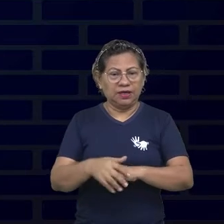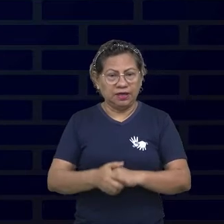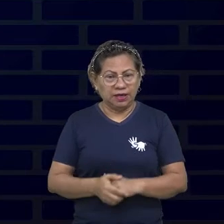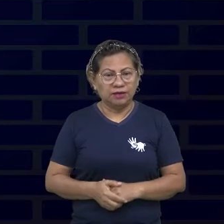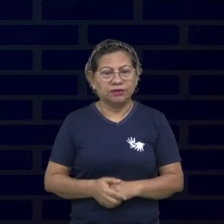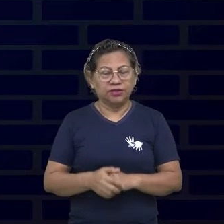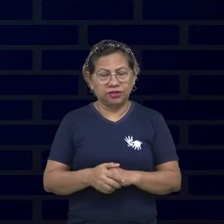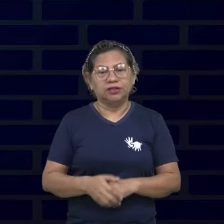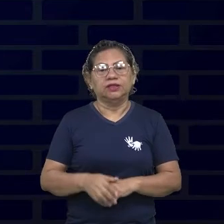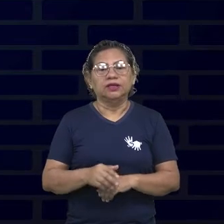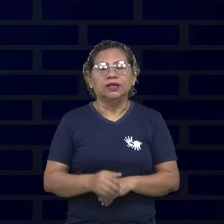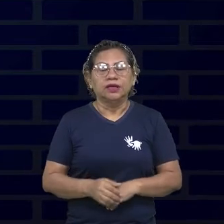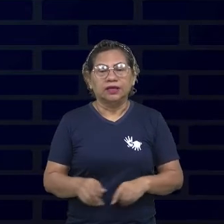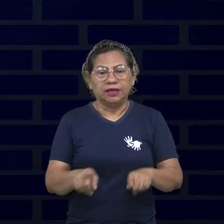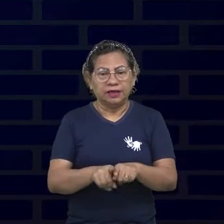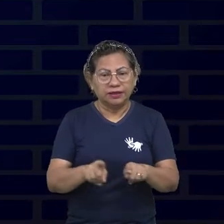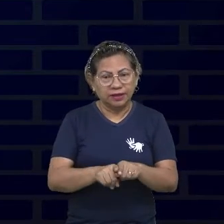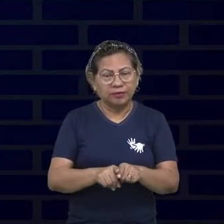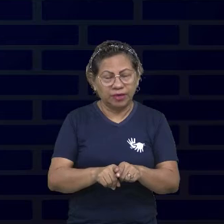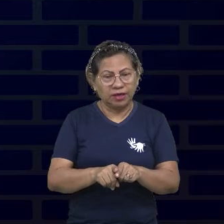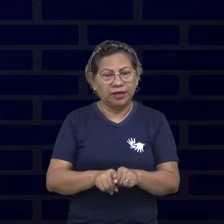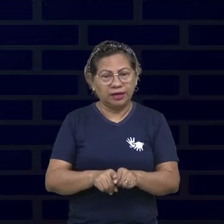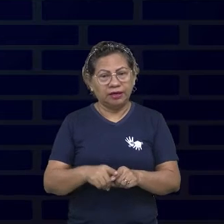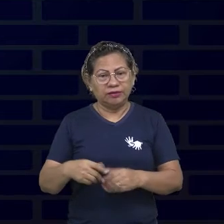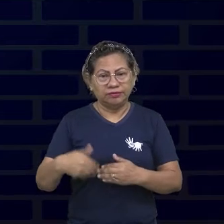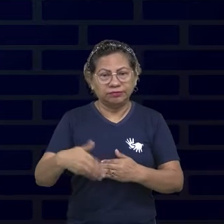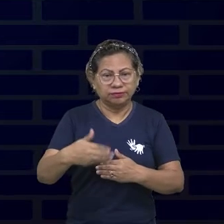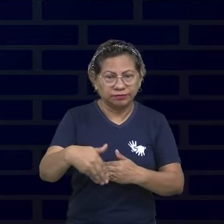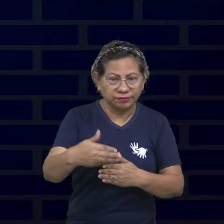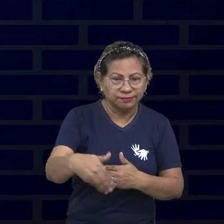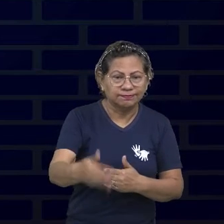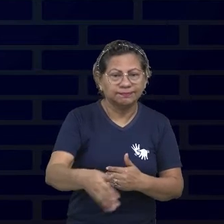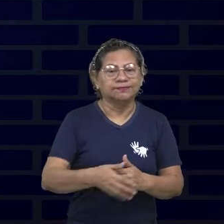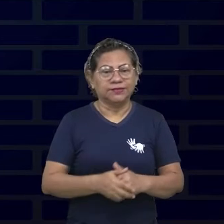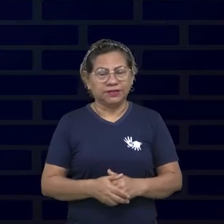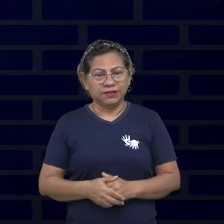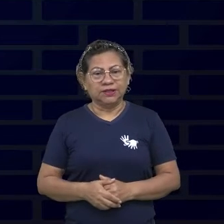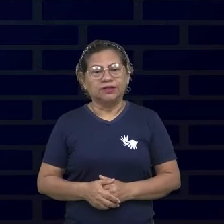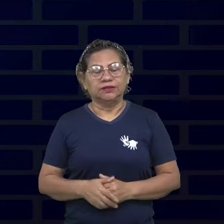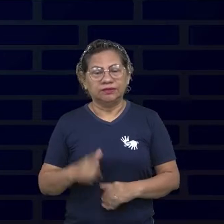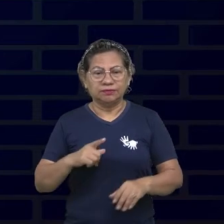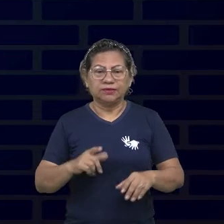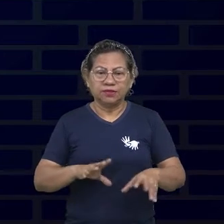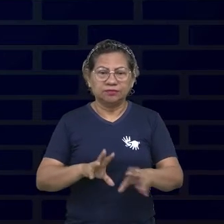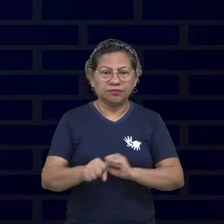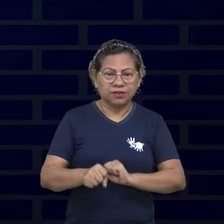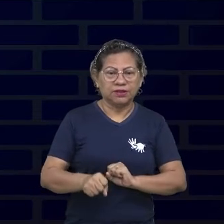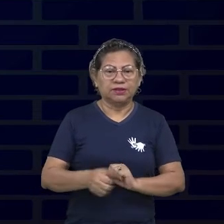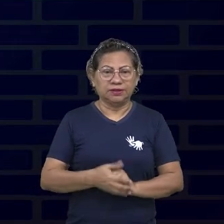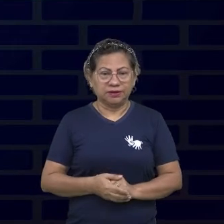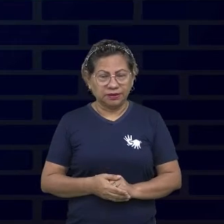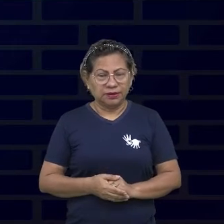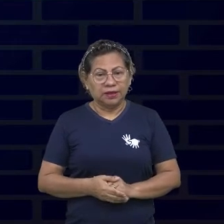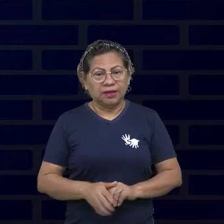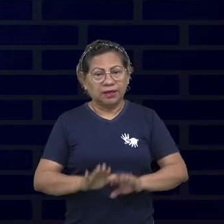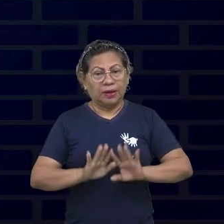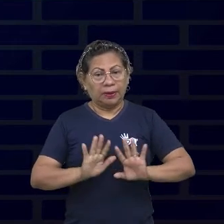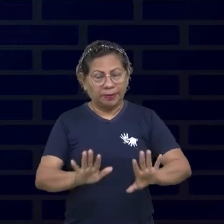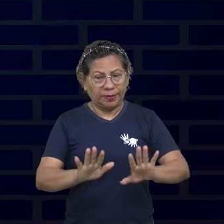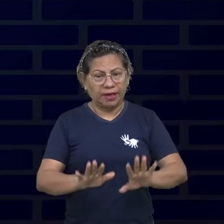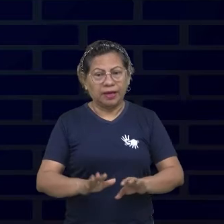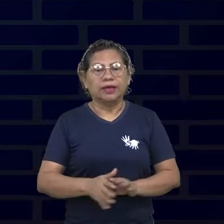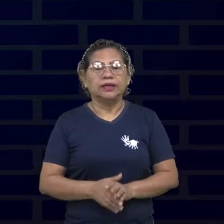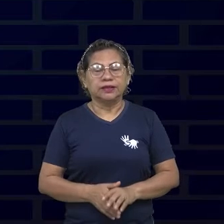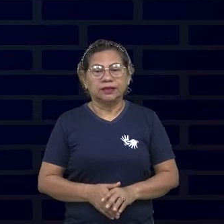não foi fácil, mas eu tive sempre o incentivo da minha família. Apesar dos meus pais terem se separado